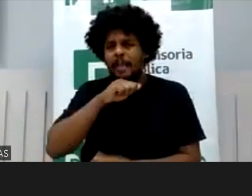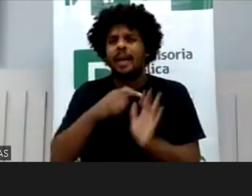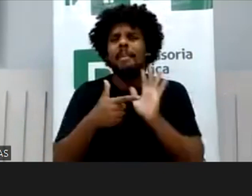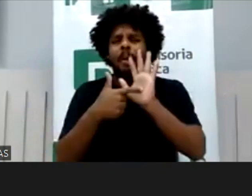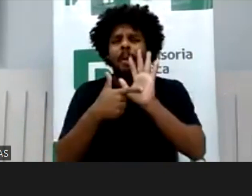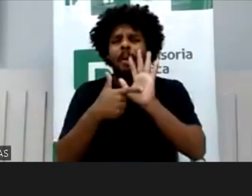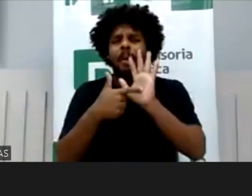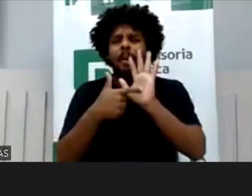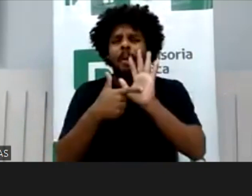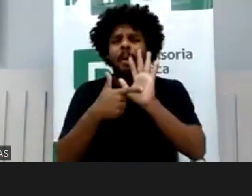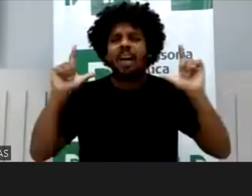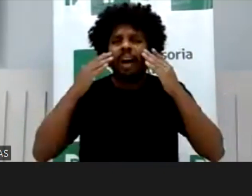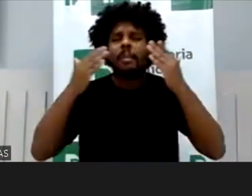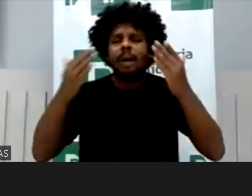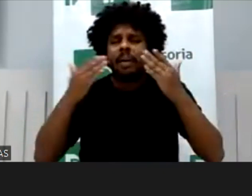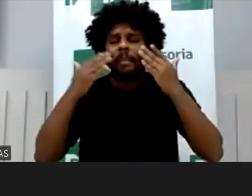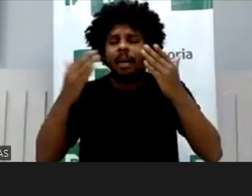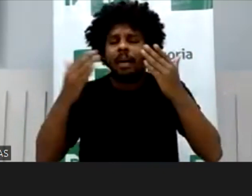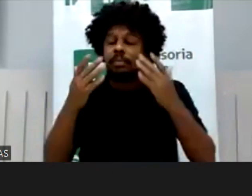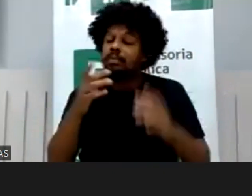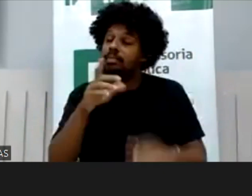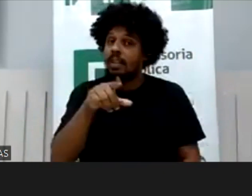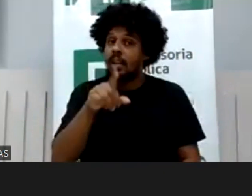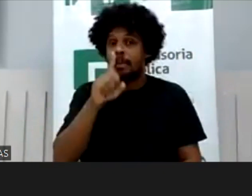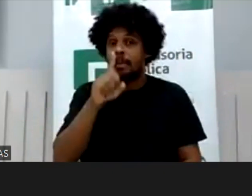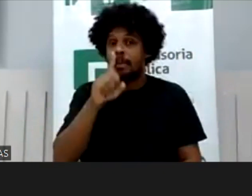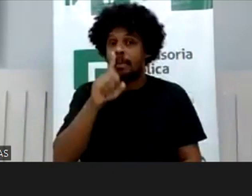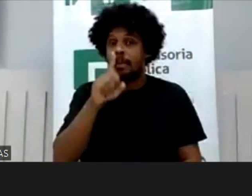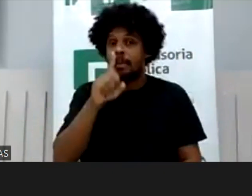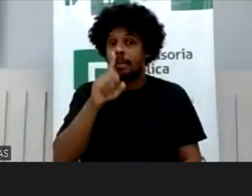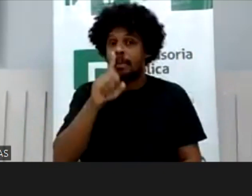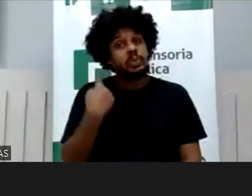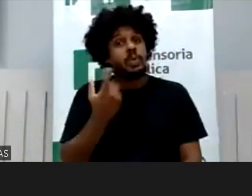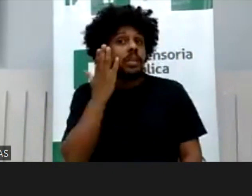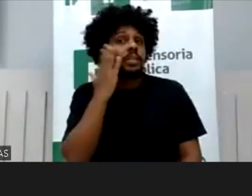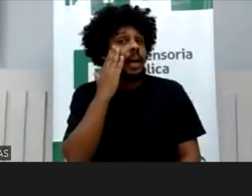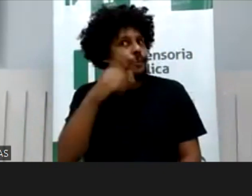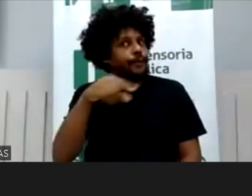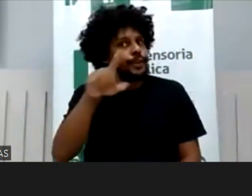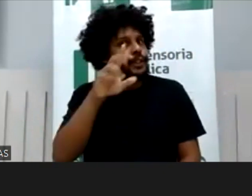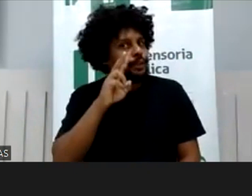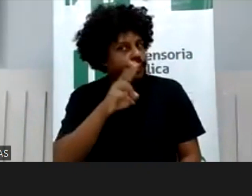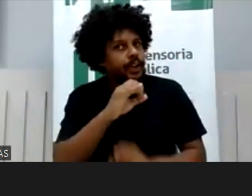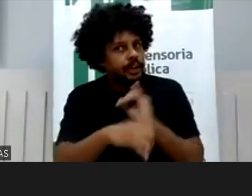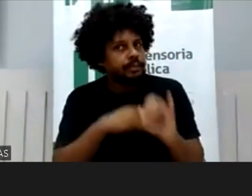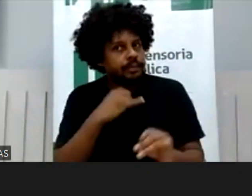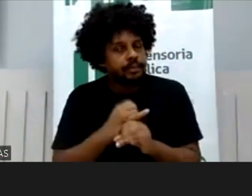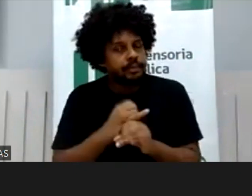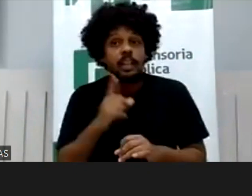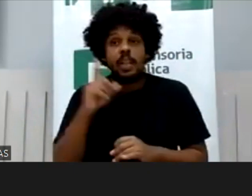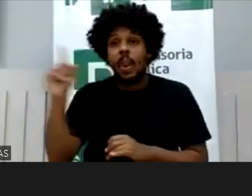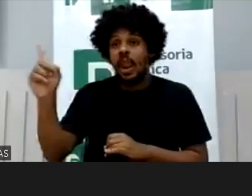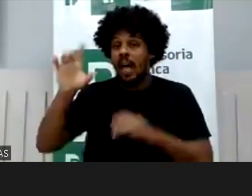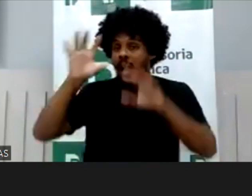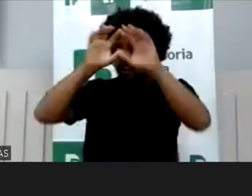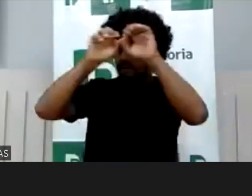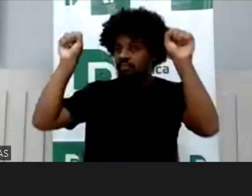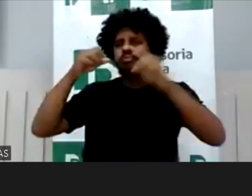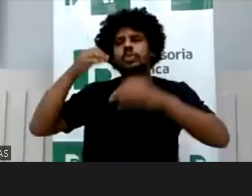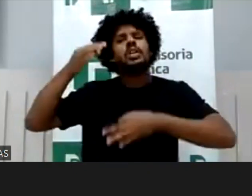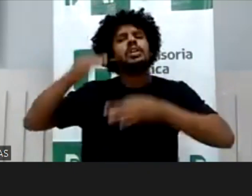né? Que a gente sabe da pitofilia que existe na internet e aí foi-se discutido no judiciário se isso configurava o xerente, né?